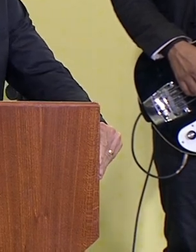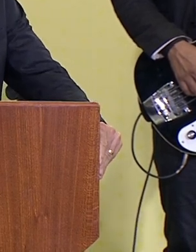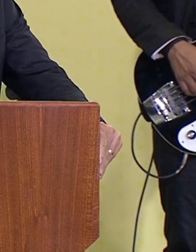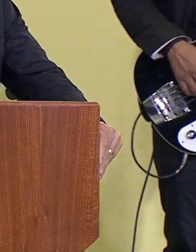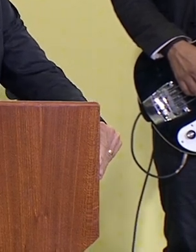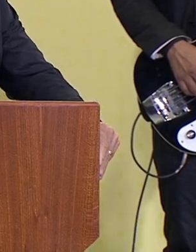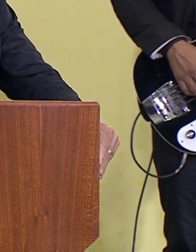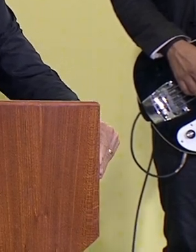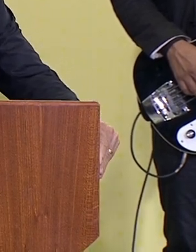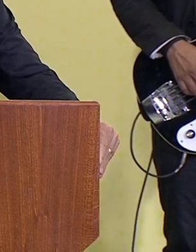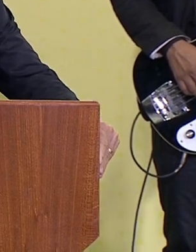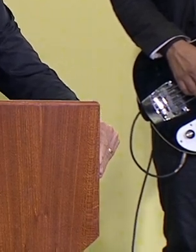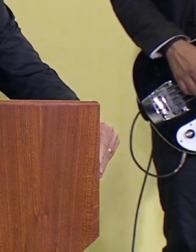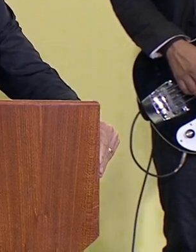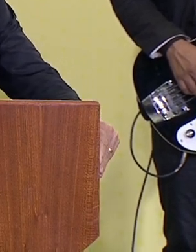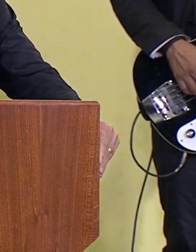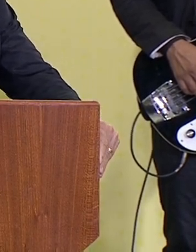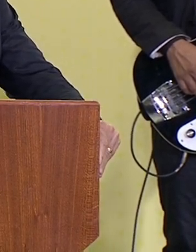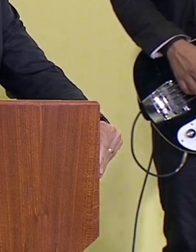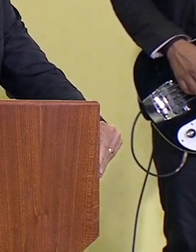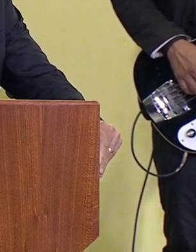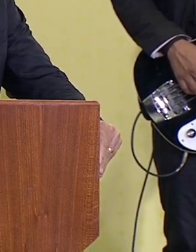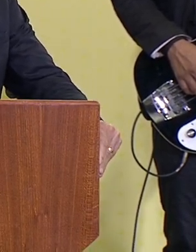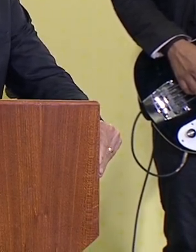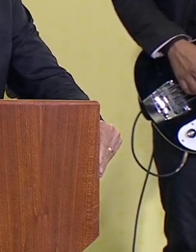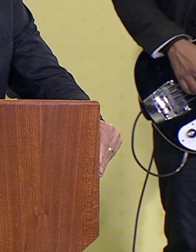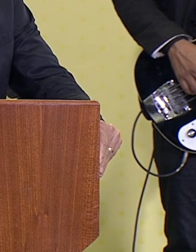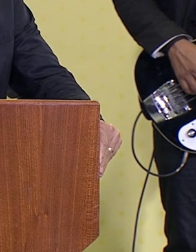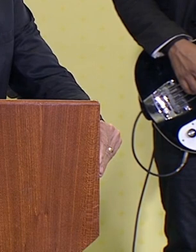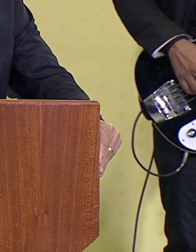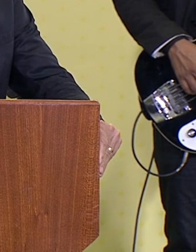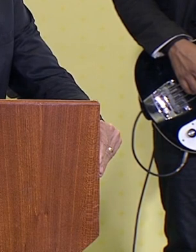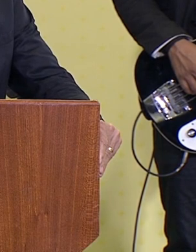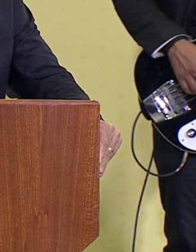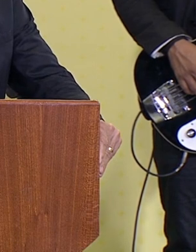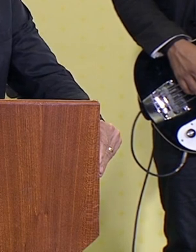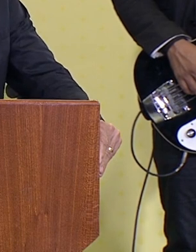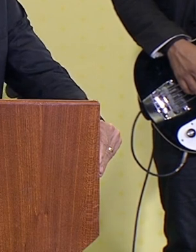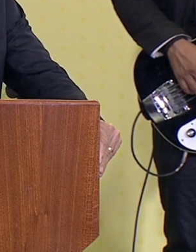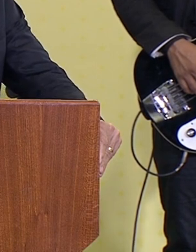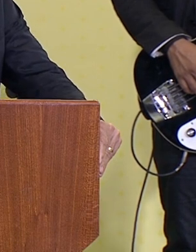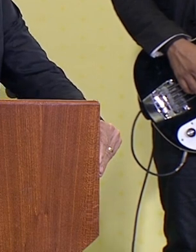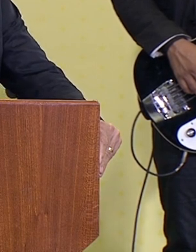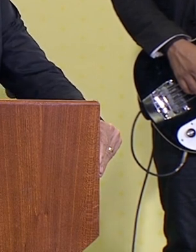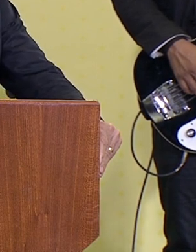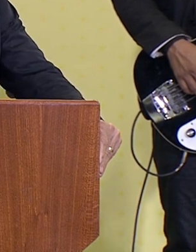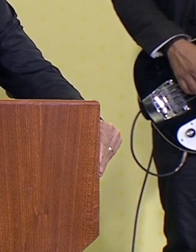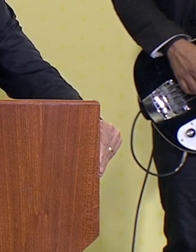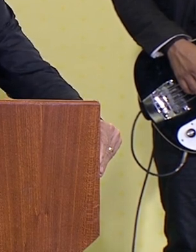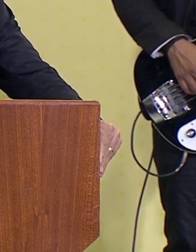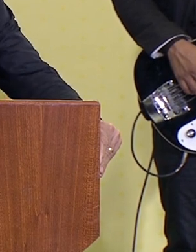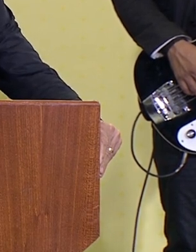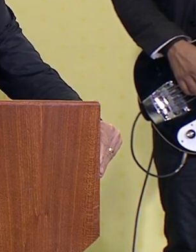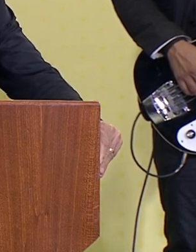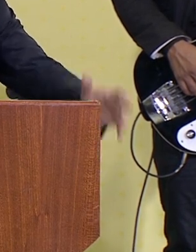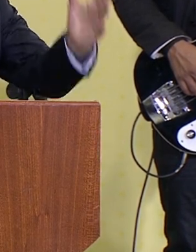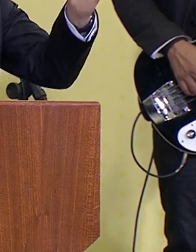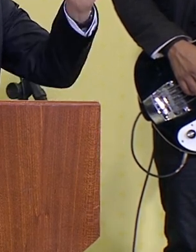E se Deus quiser, 2020 será muito, mas muito melhor que 2019.